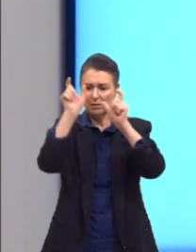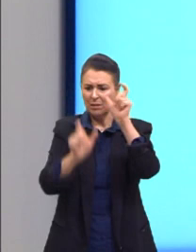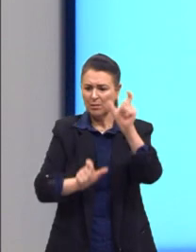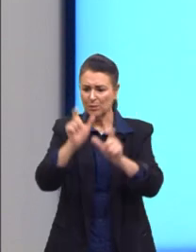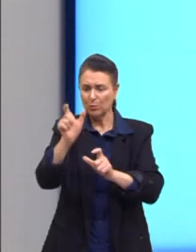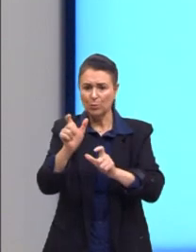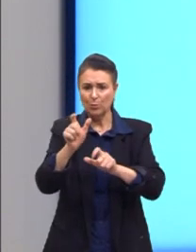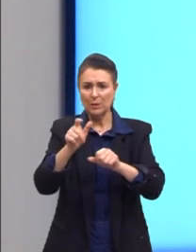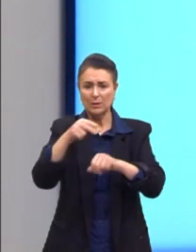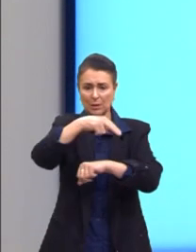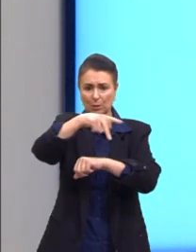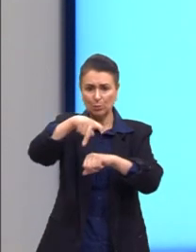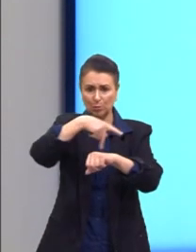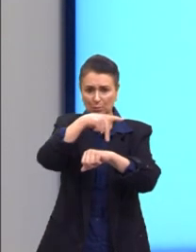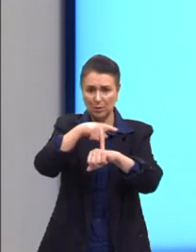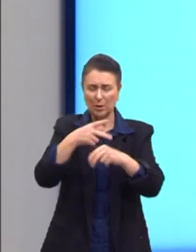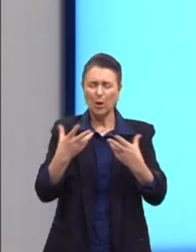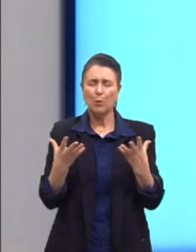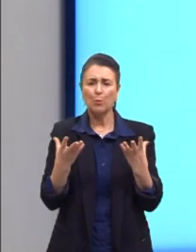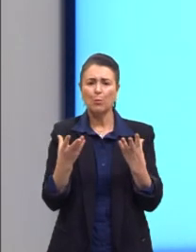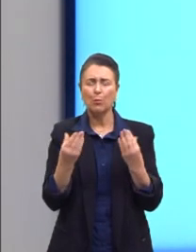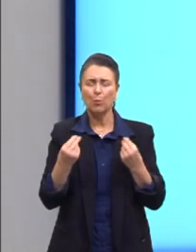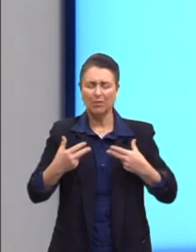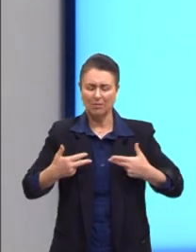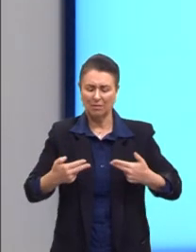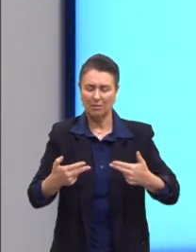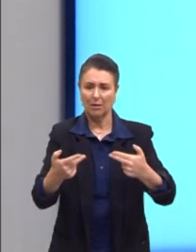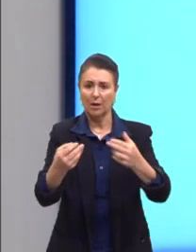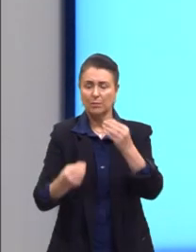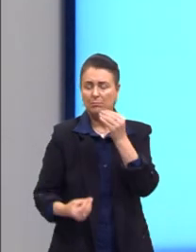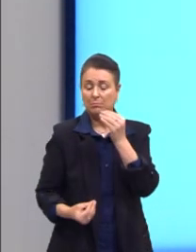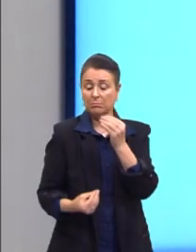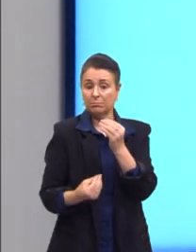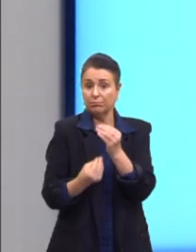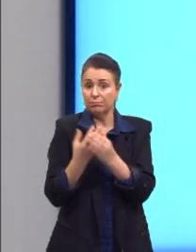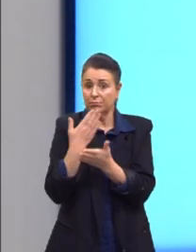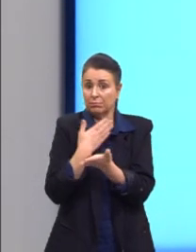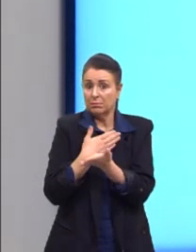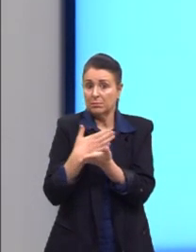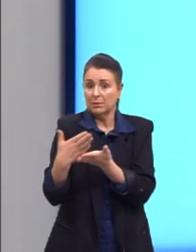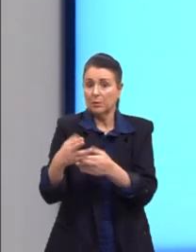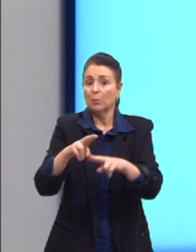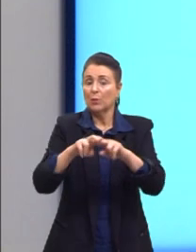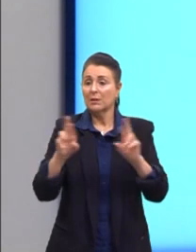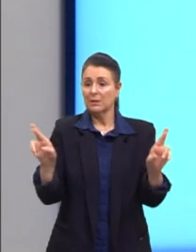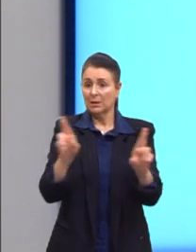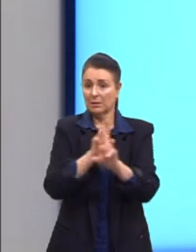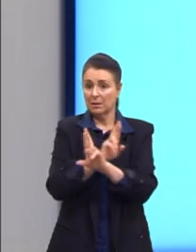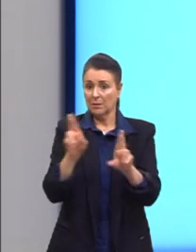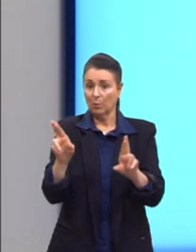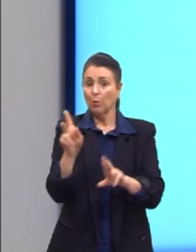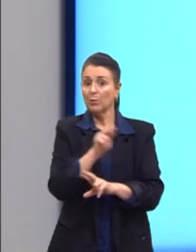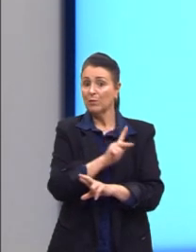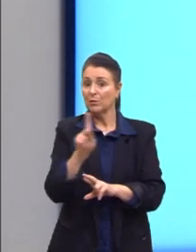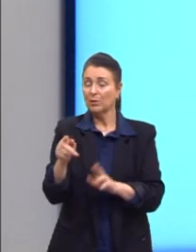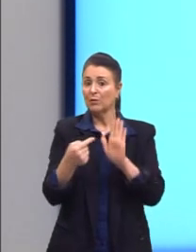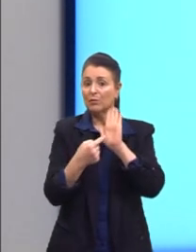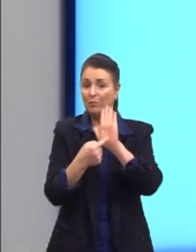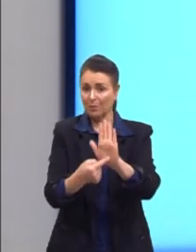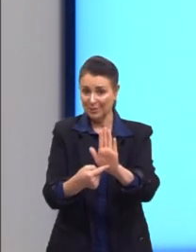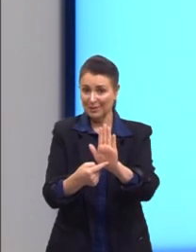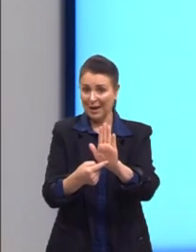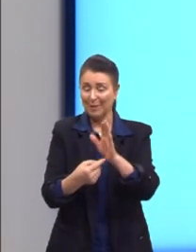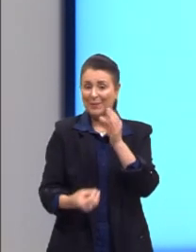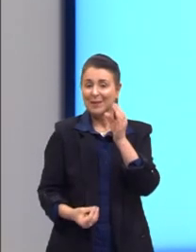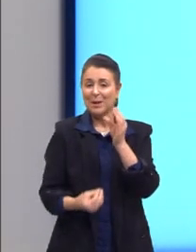Muitas guerras acabaram explodindo, tendo essa relação. Aqui eu trago para vocês a Primavera